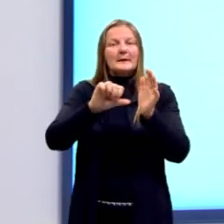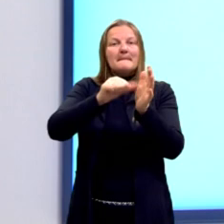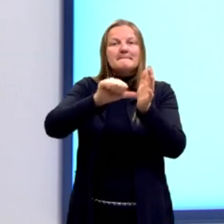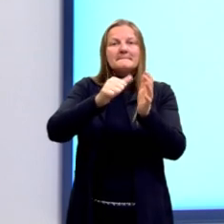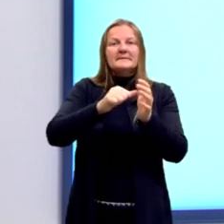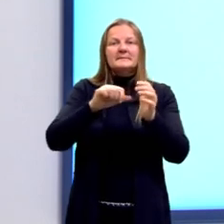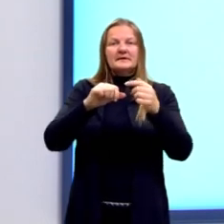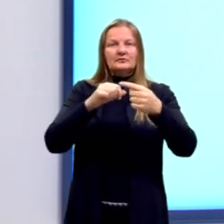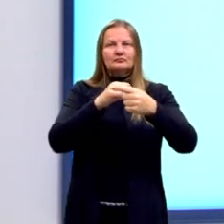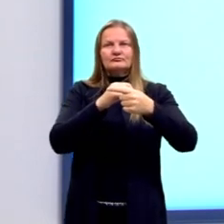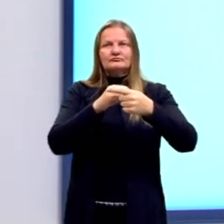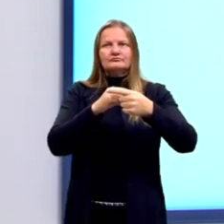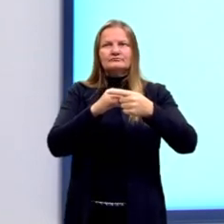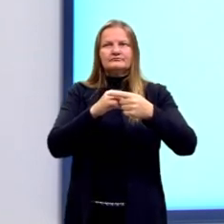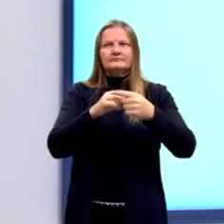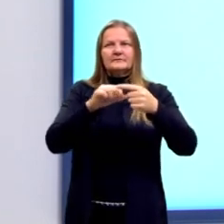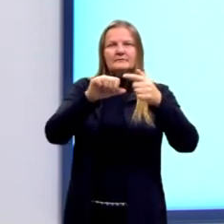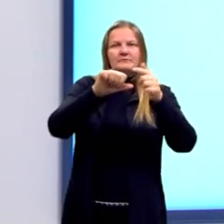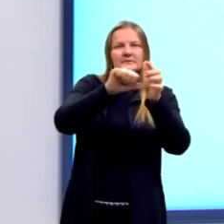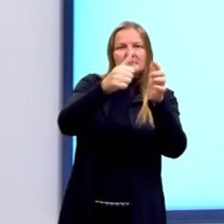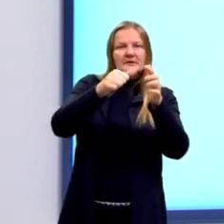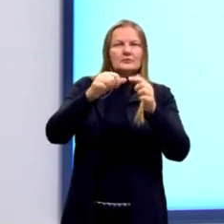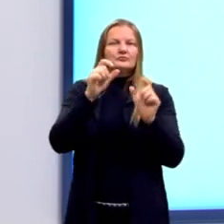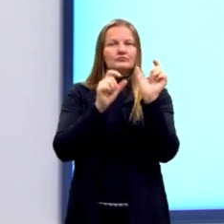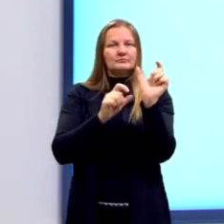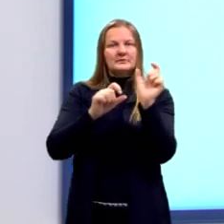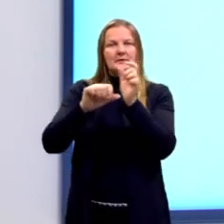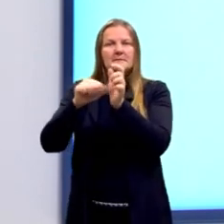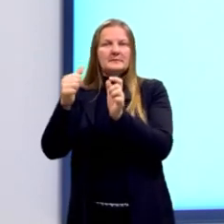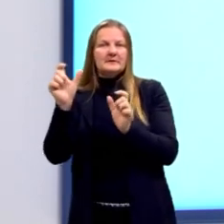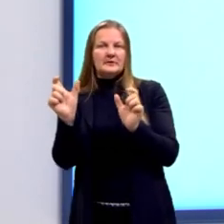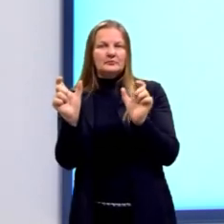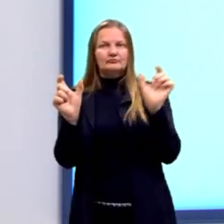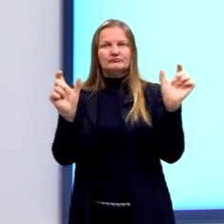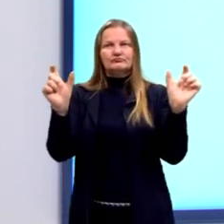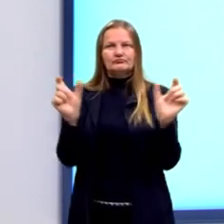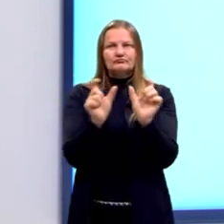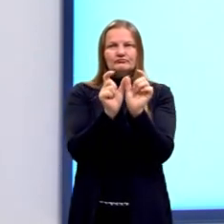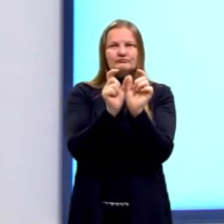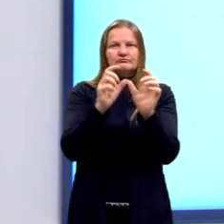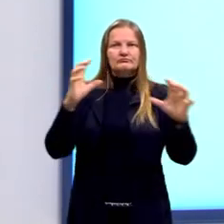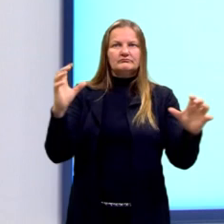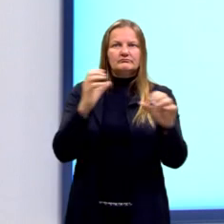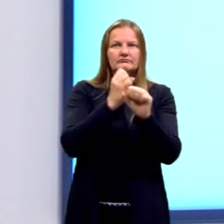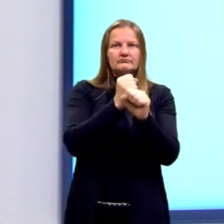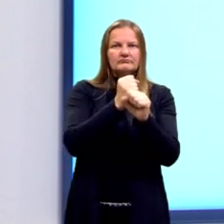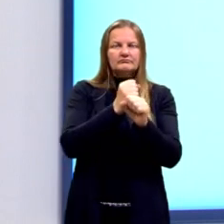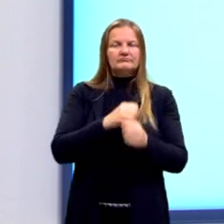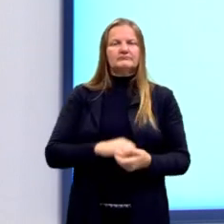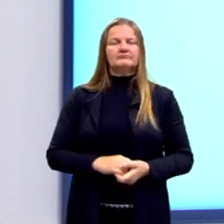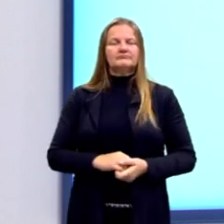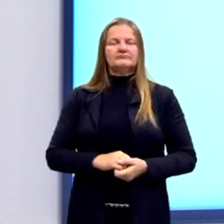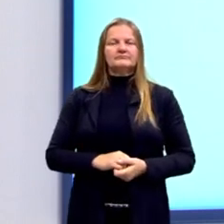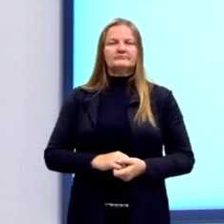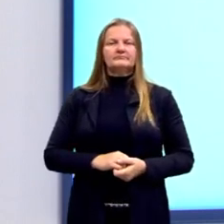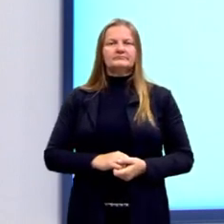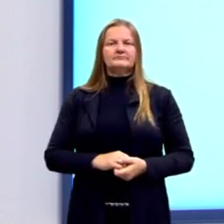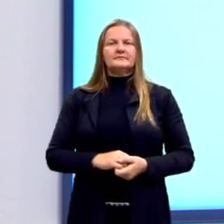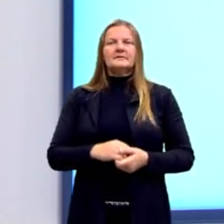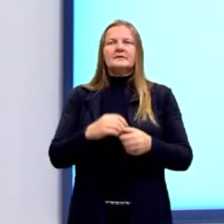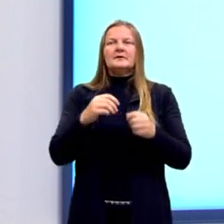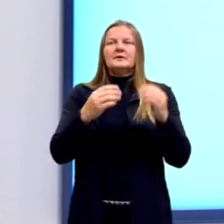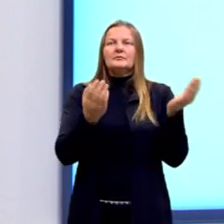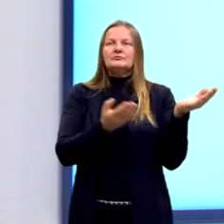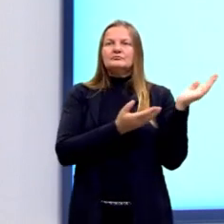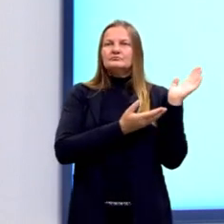membro da igualdade com o primeiro membro, segundo membro da igualdade com o outro segundo membro, tá? Então, aqui,